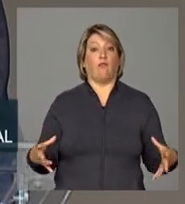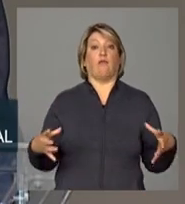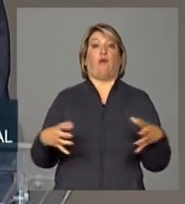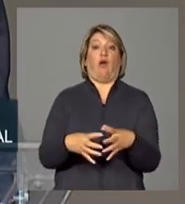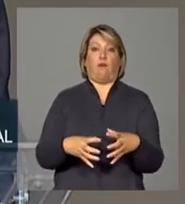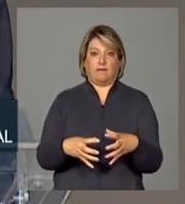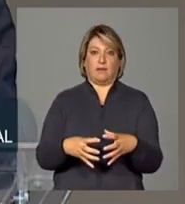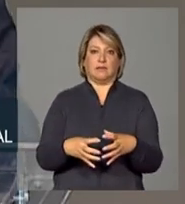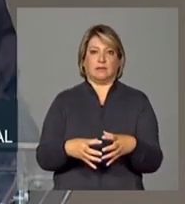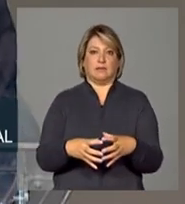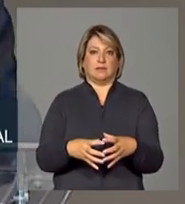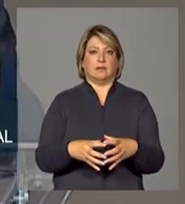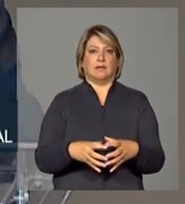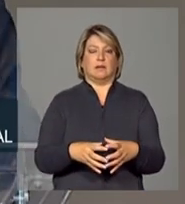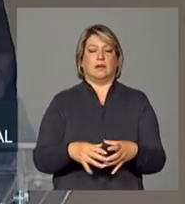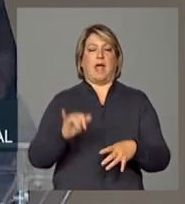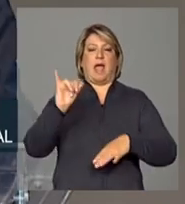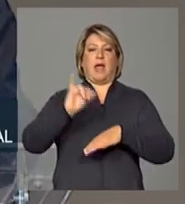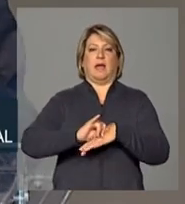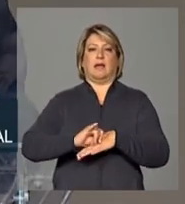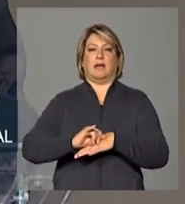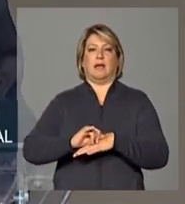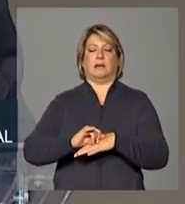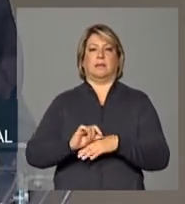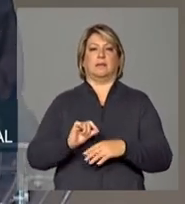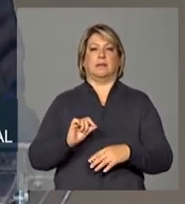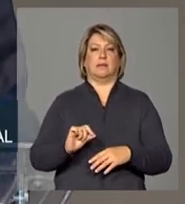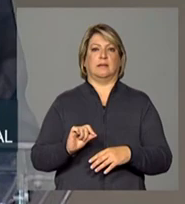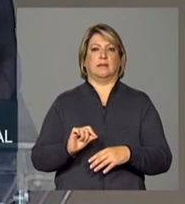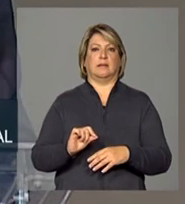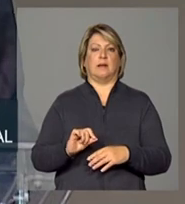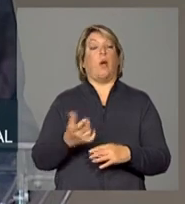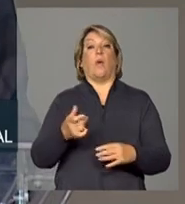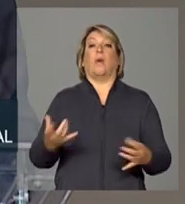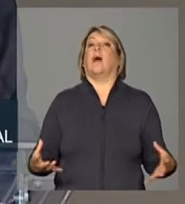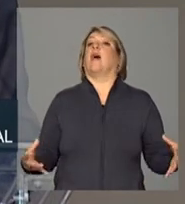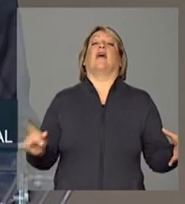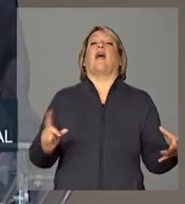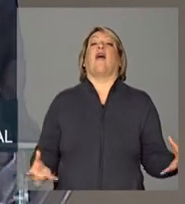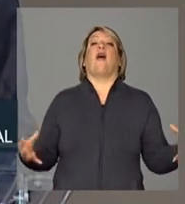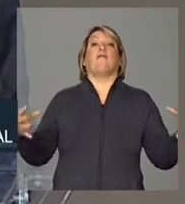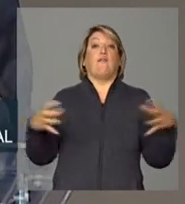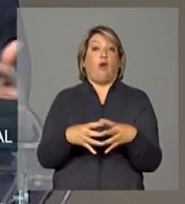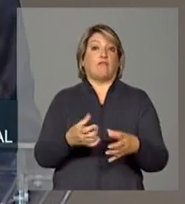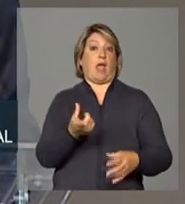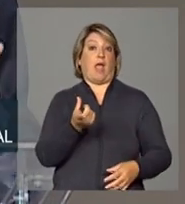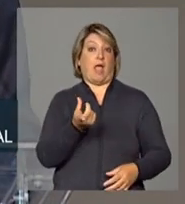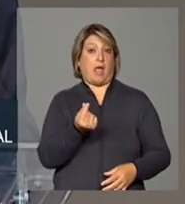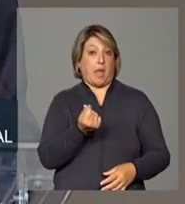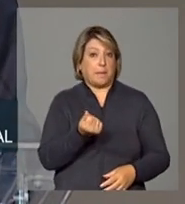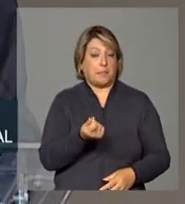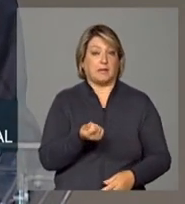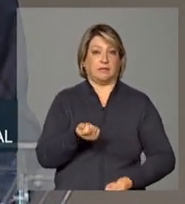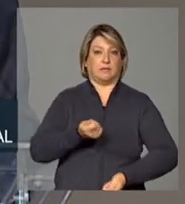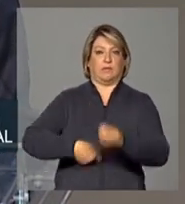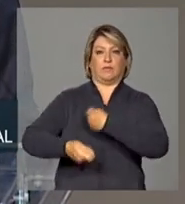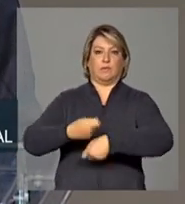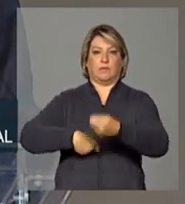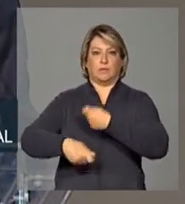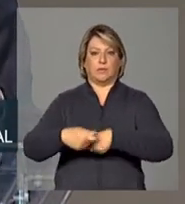capitais sobre os territórios e sobre as vocações